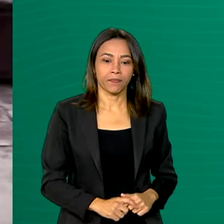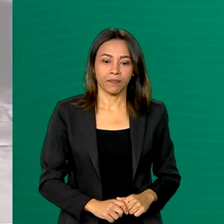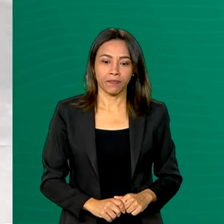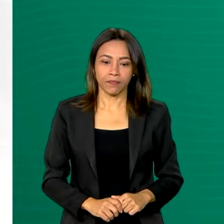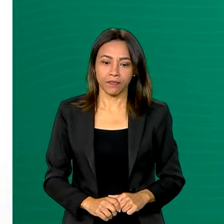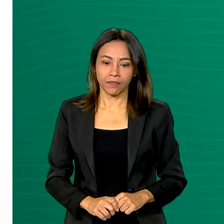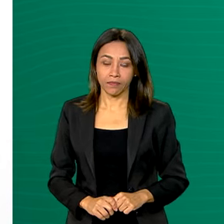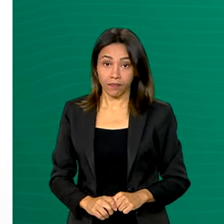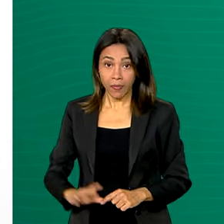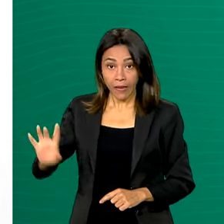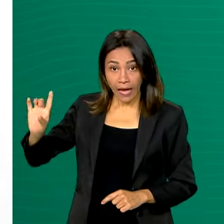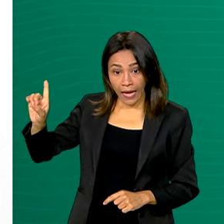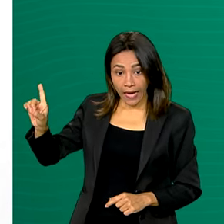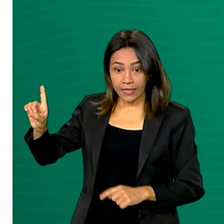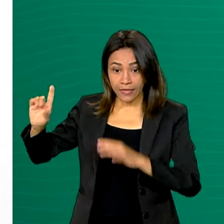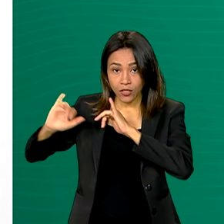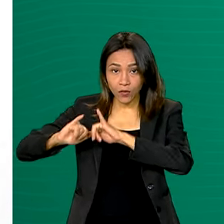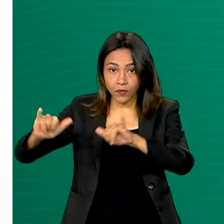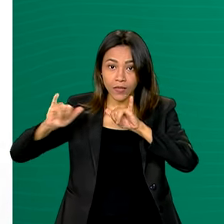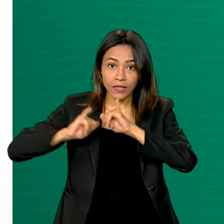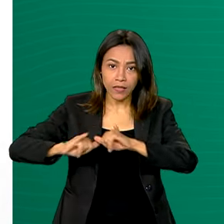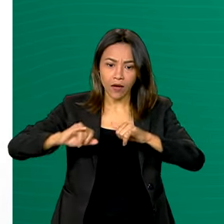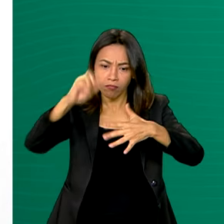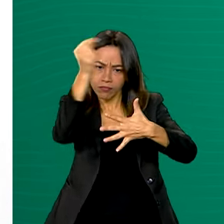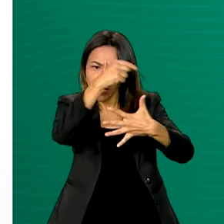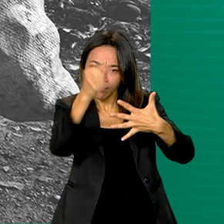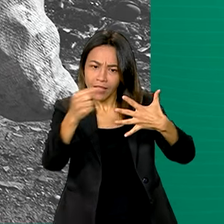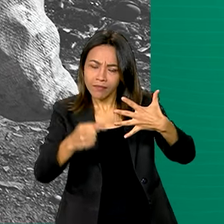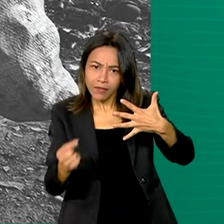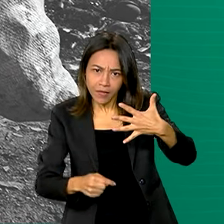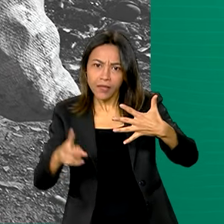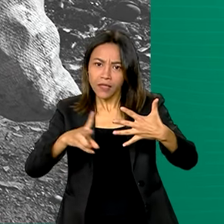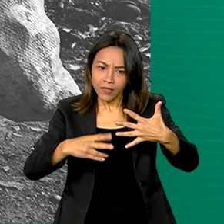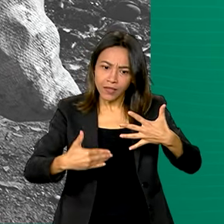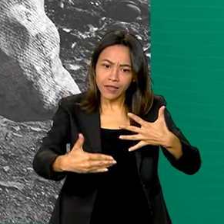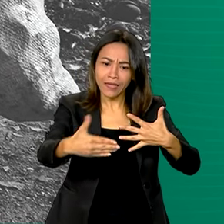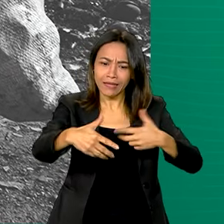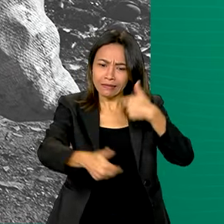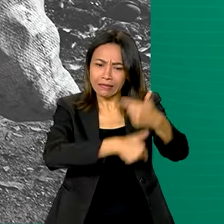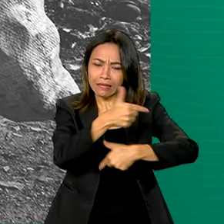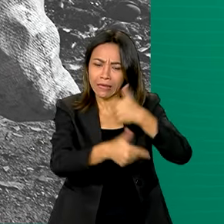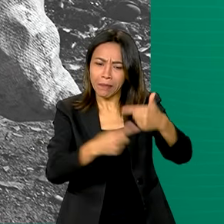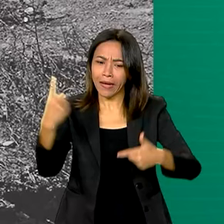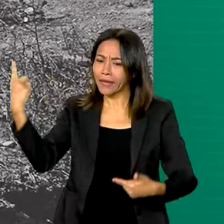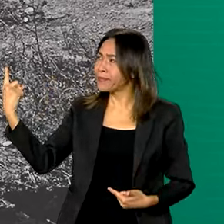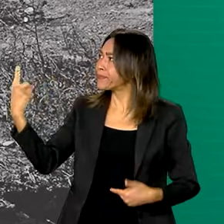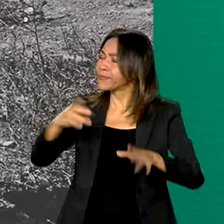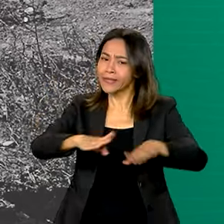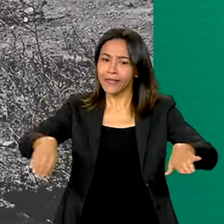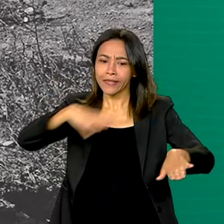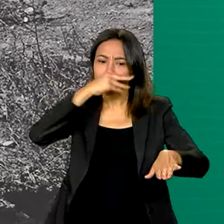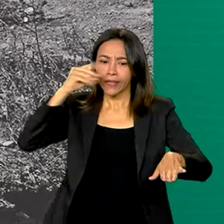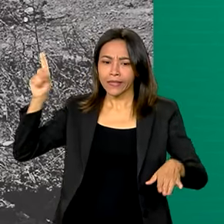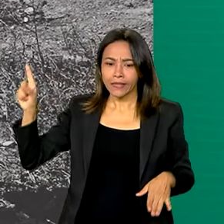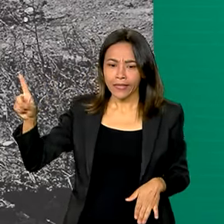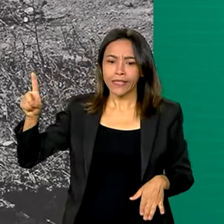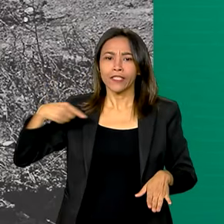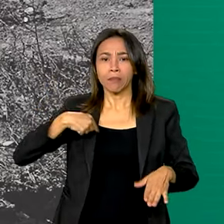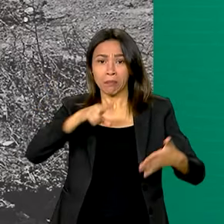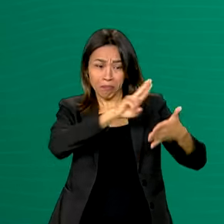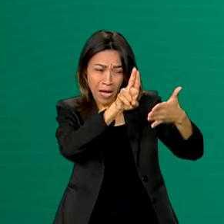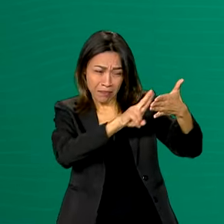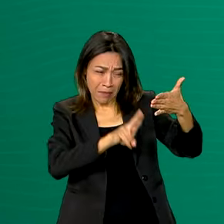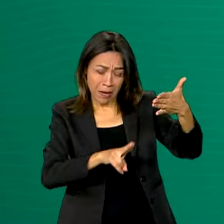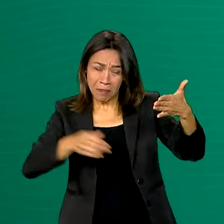A campanha ilustra diversas atividades realizadas por crianças e adolescentes enquadradas na lista das